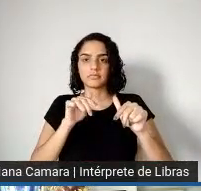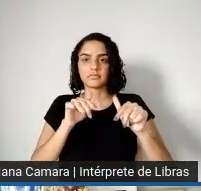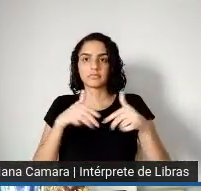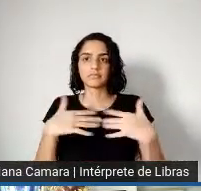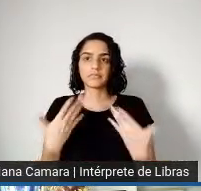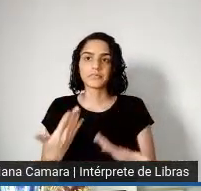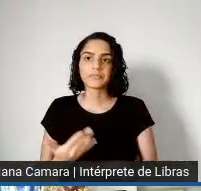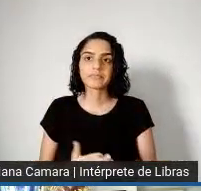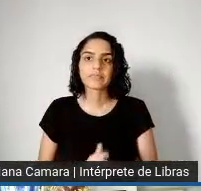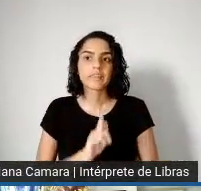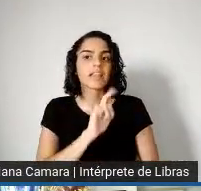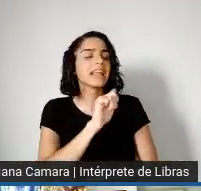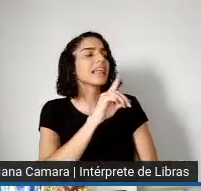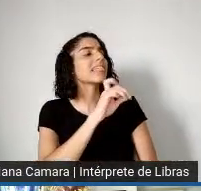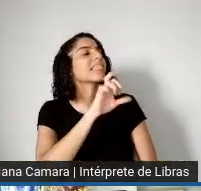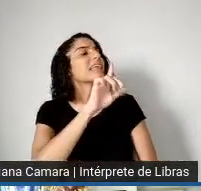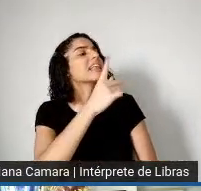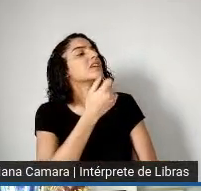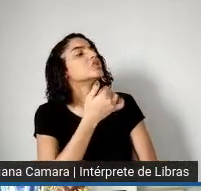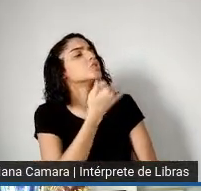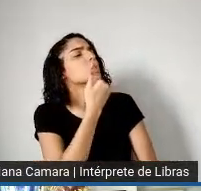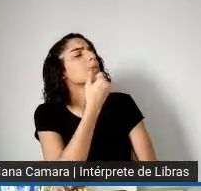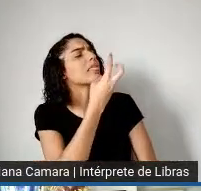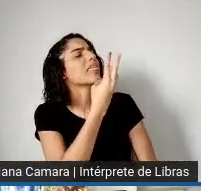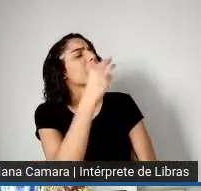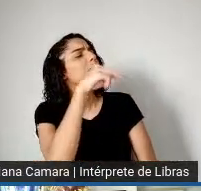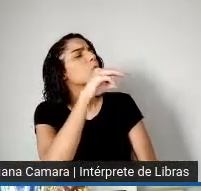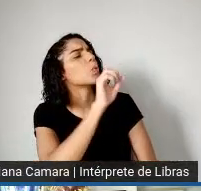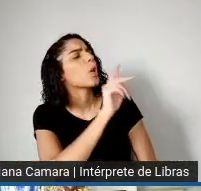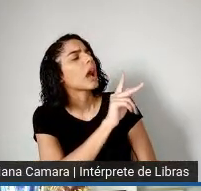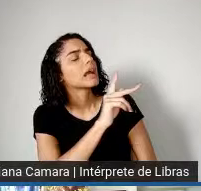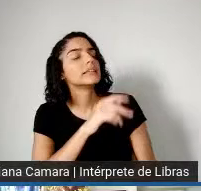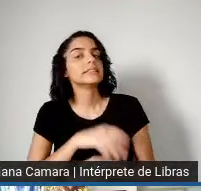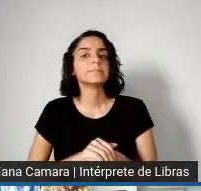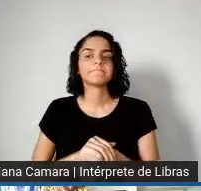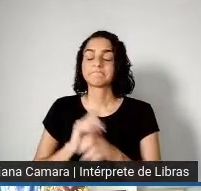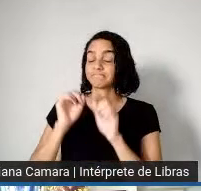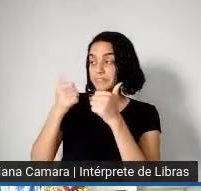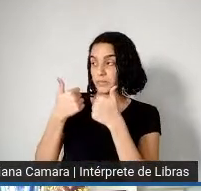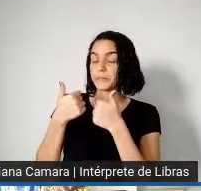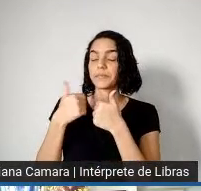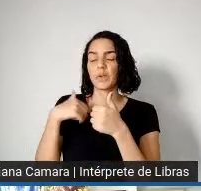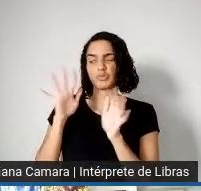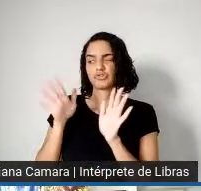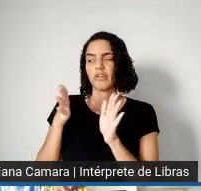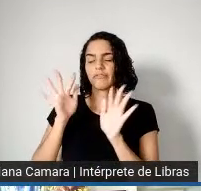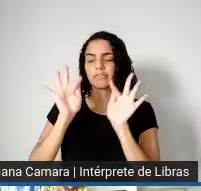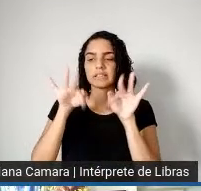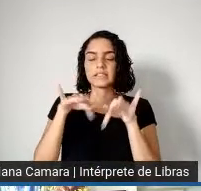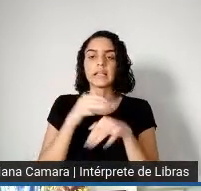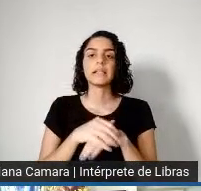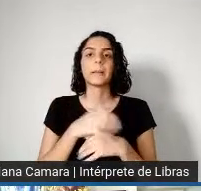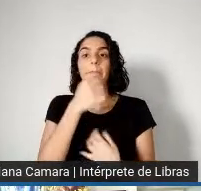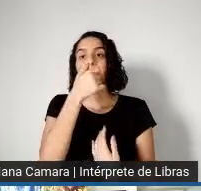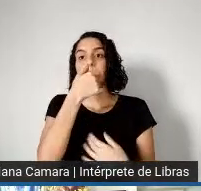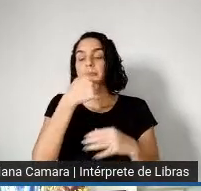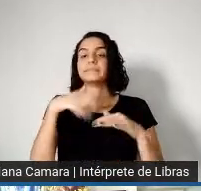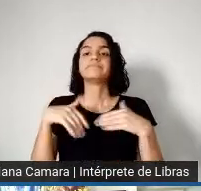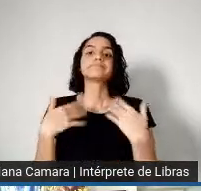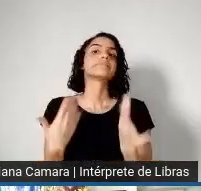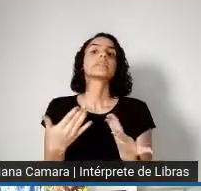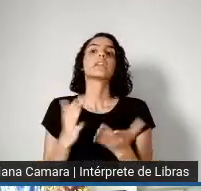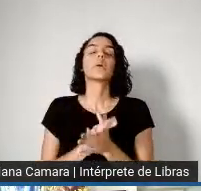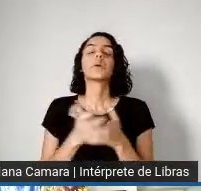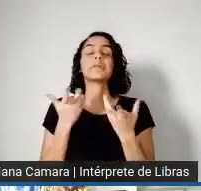Gadeira, você tem mais três minutinhos, tá? Tá. Já estou terminando. Então, nesse sentido, eu